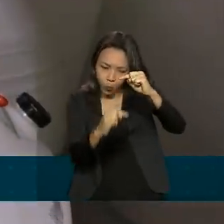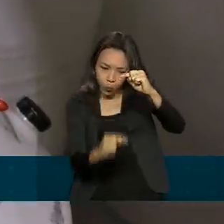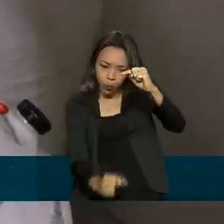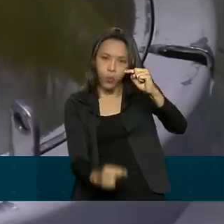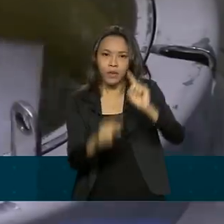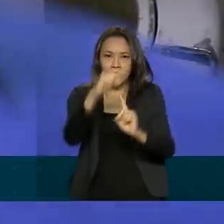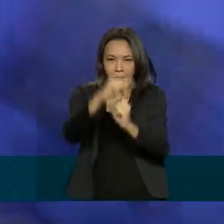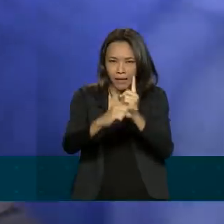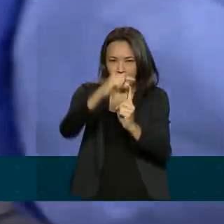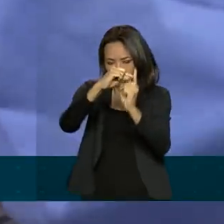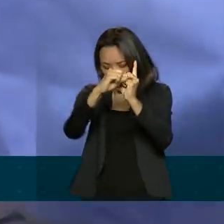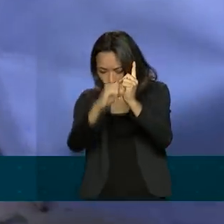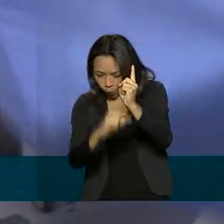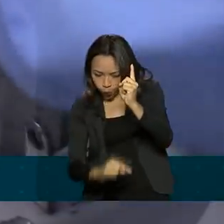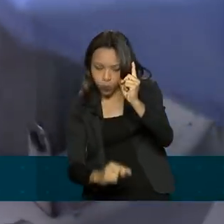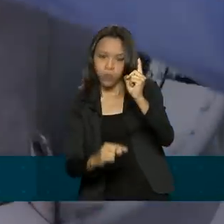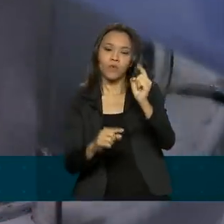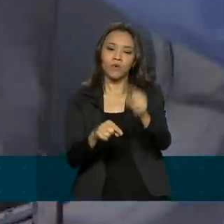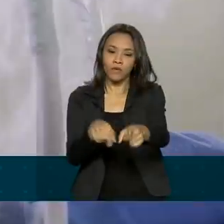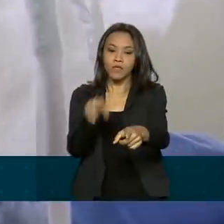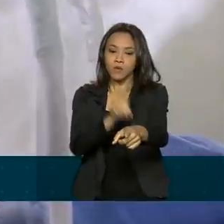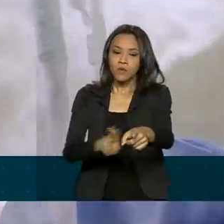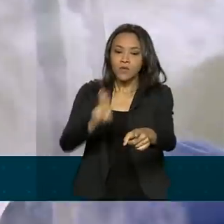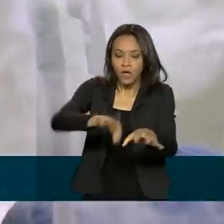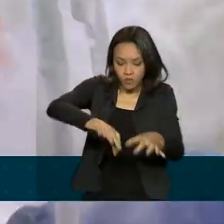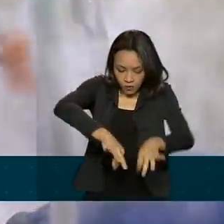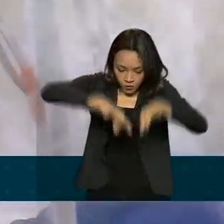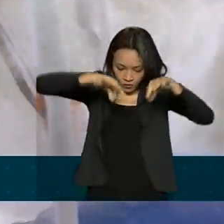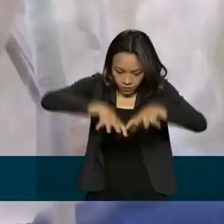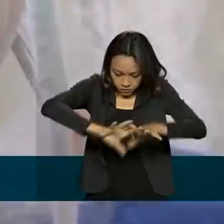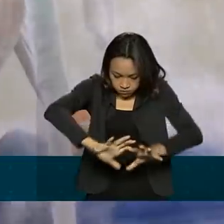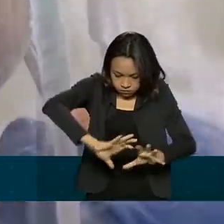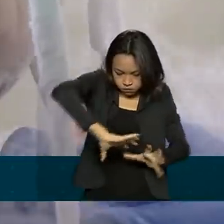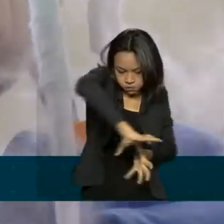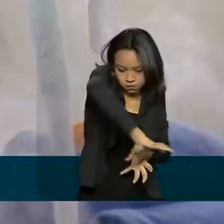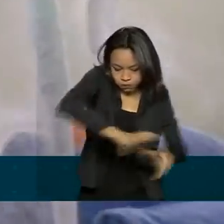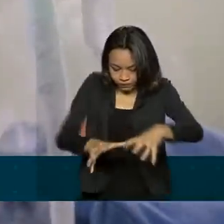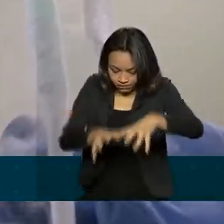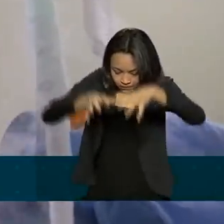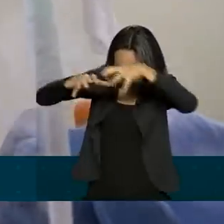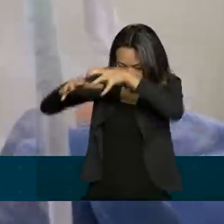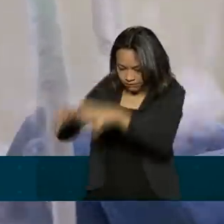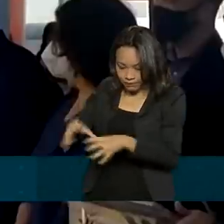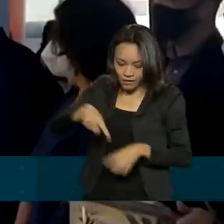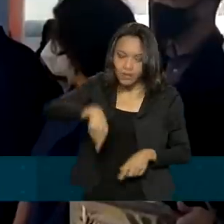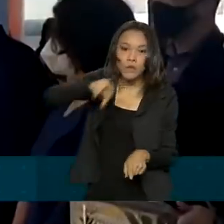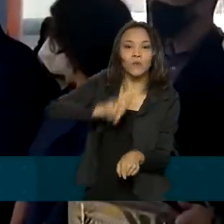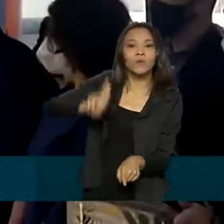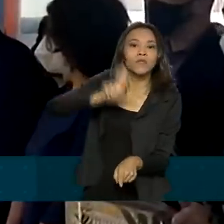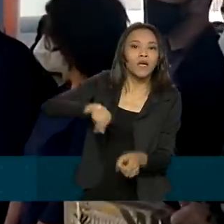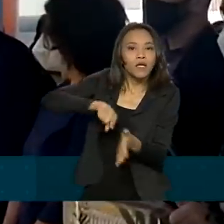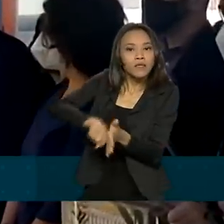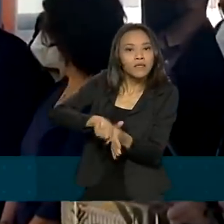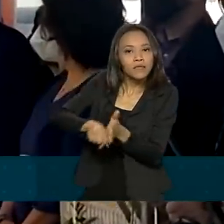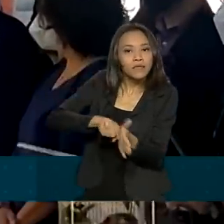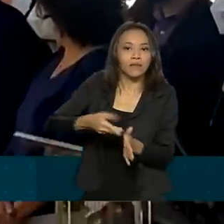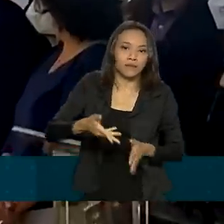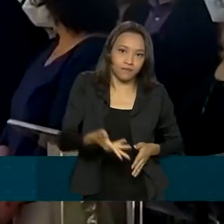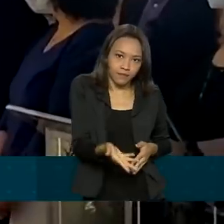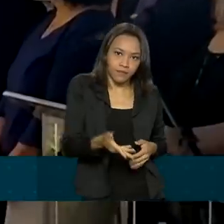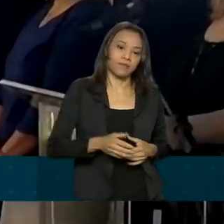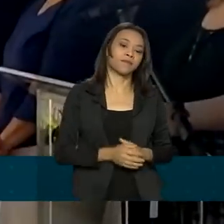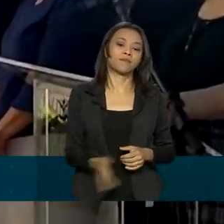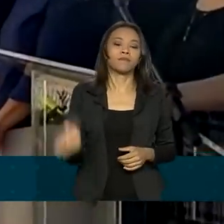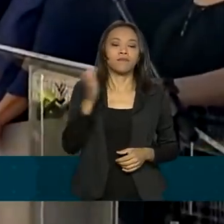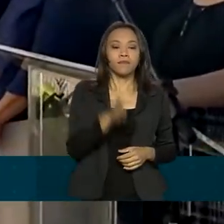usado neste primeiro momento em estudos sobre o novo coronavírus e suas variantes. Uma plataforma com sistema